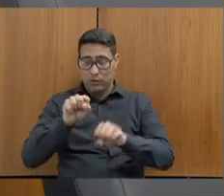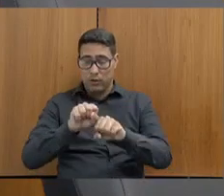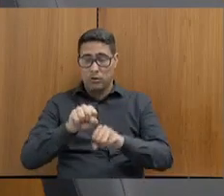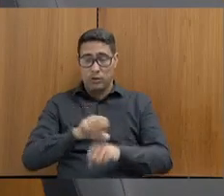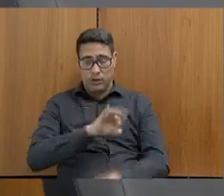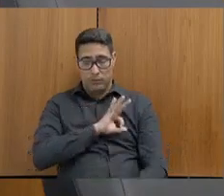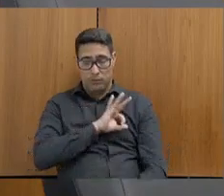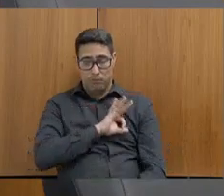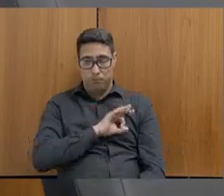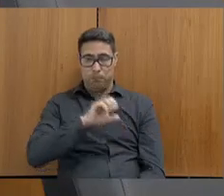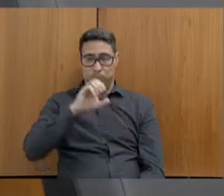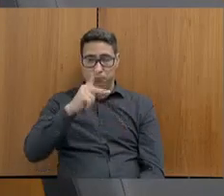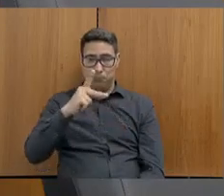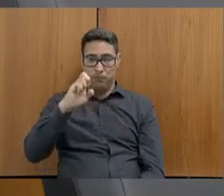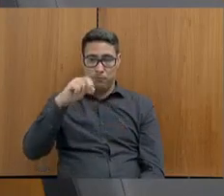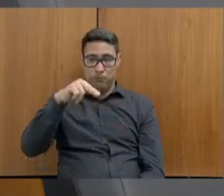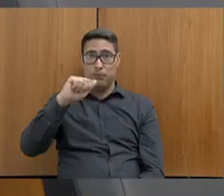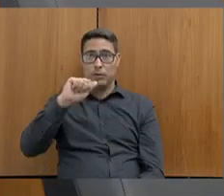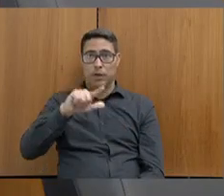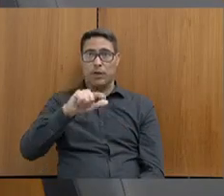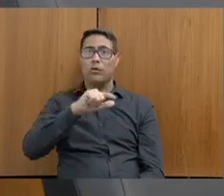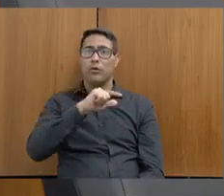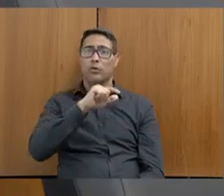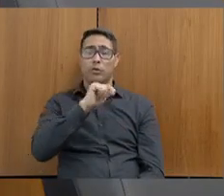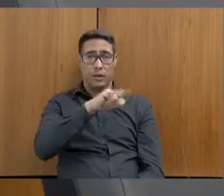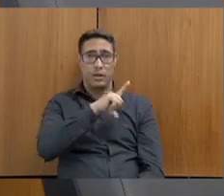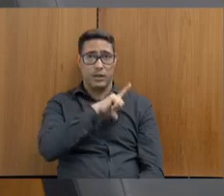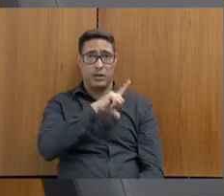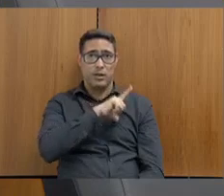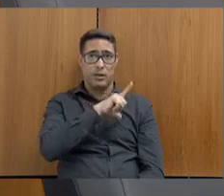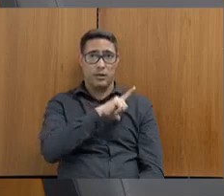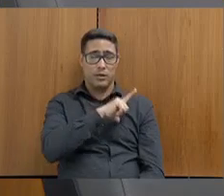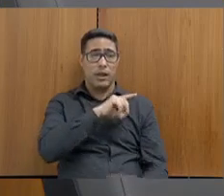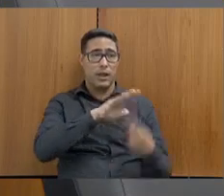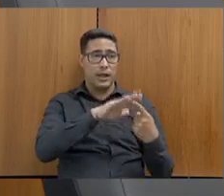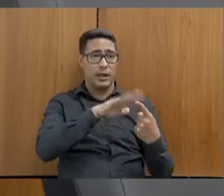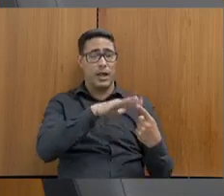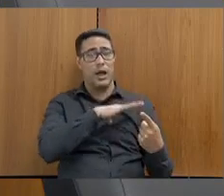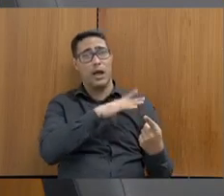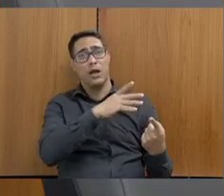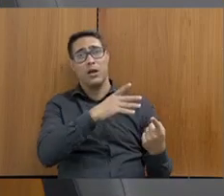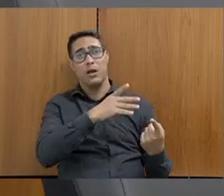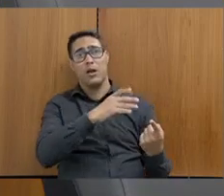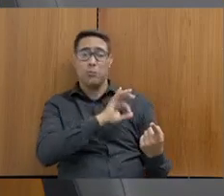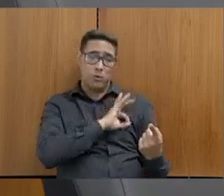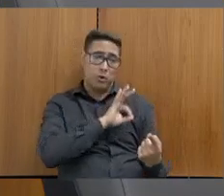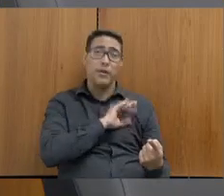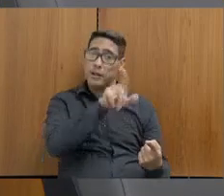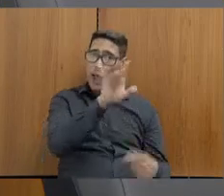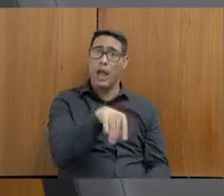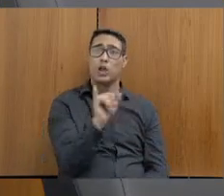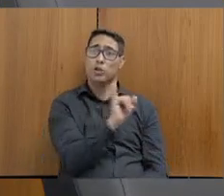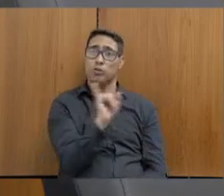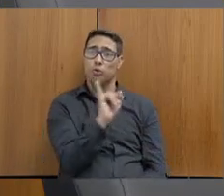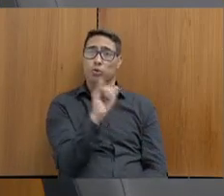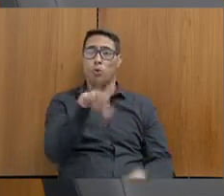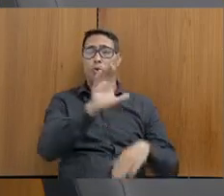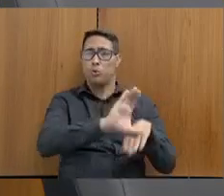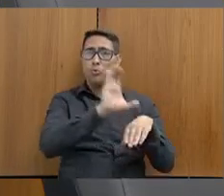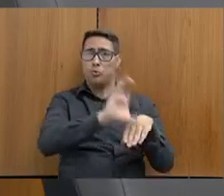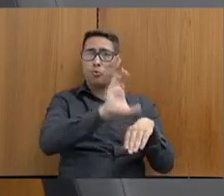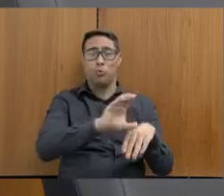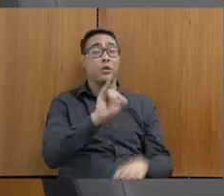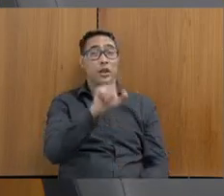Se tem algum policial penal que é instrutor nesse curso, se não tem, por qual motivo,